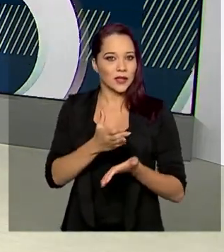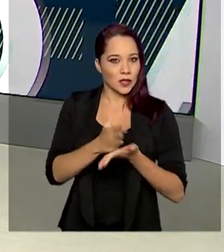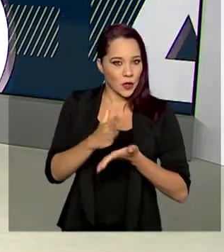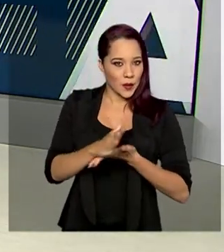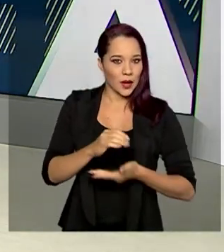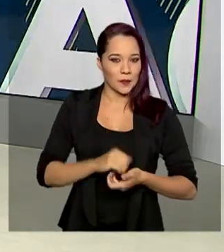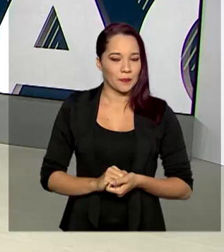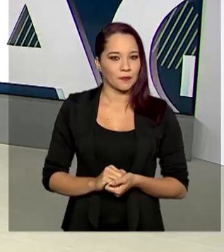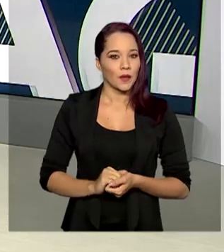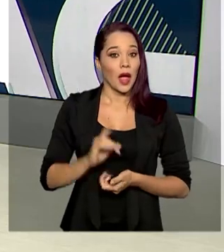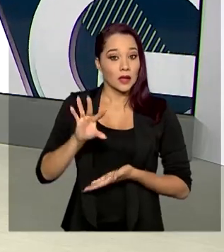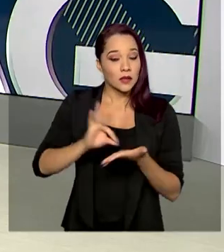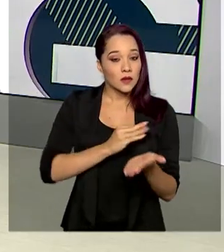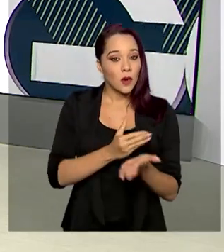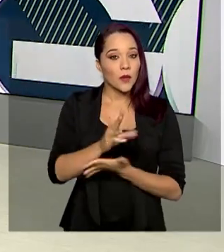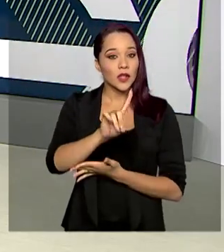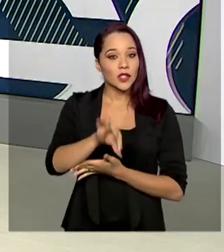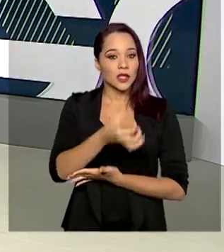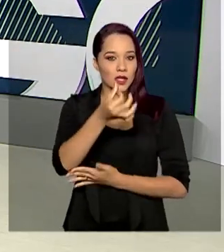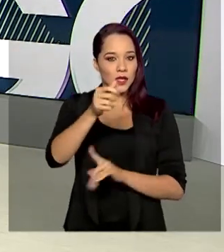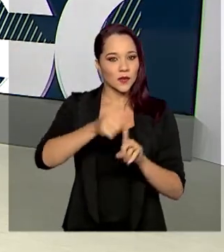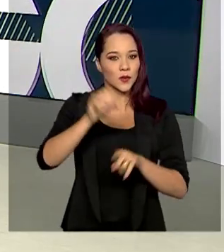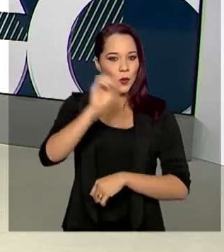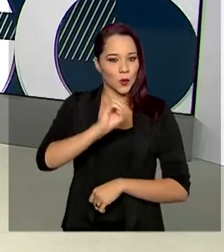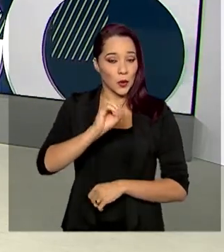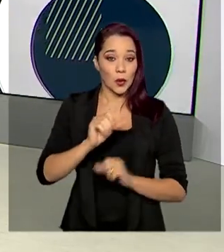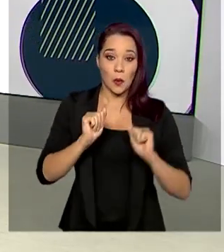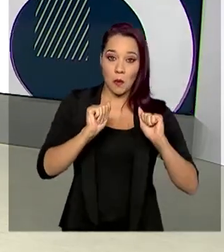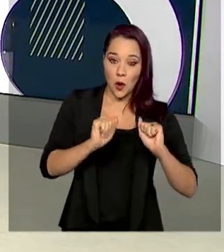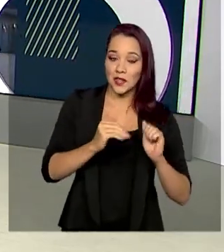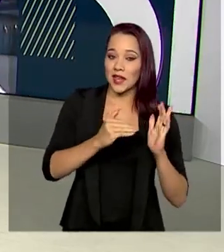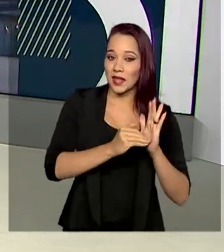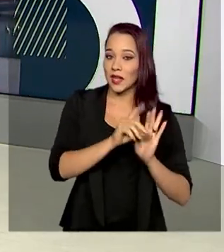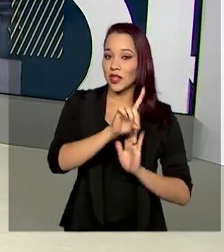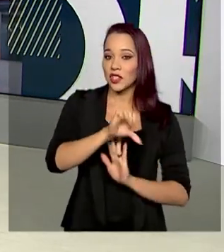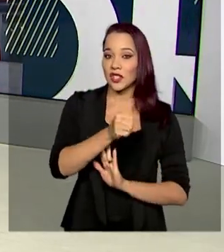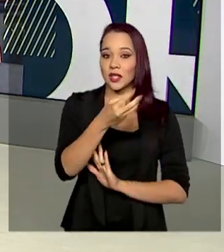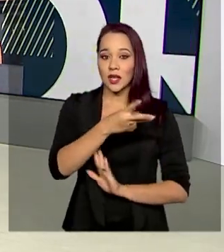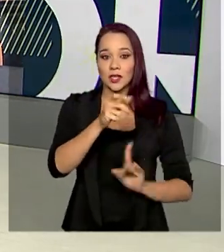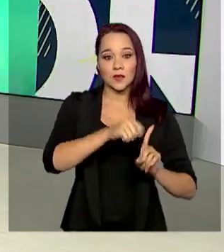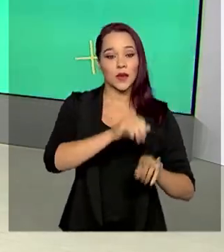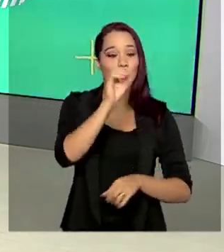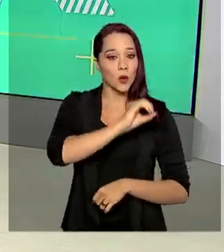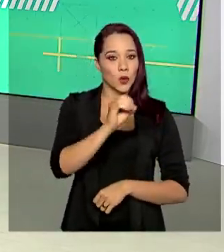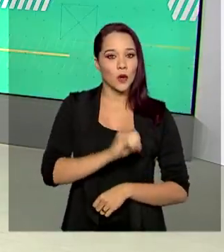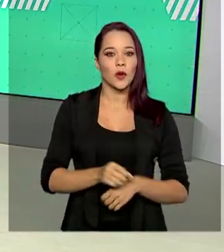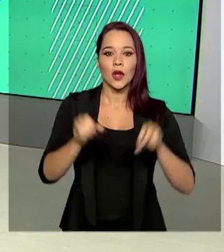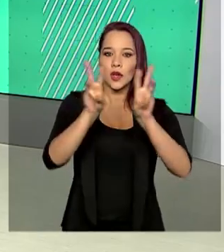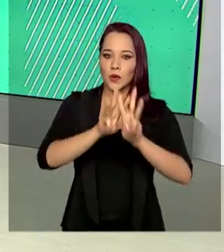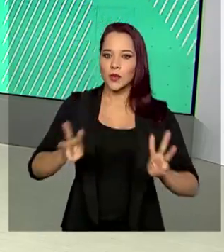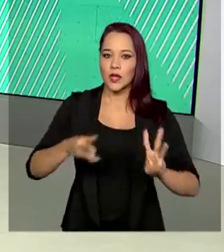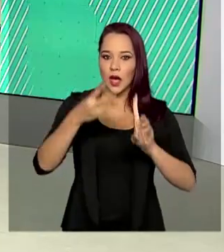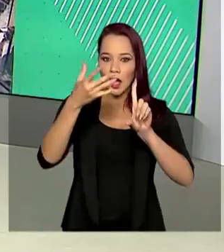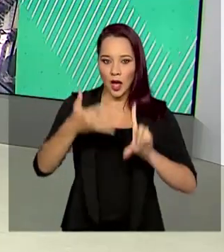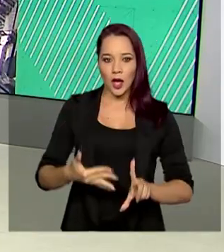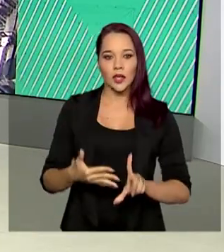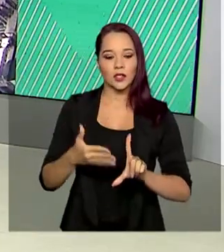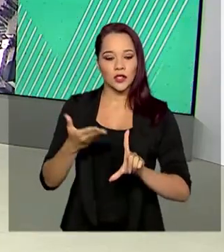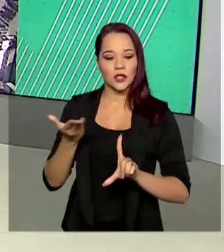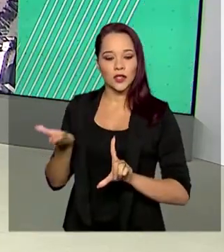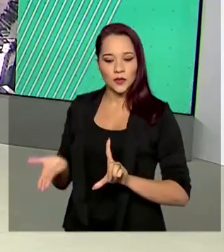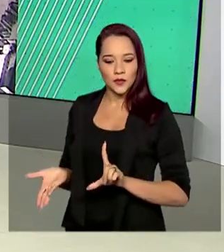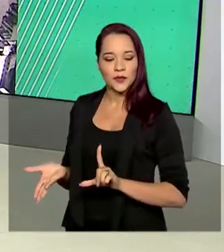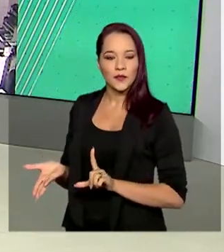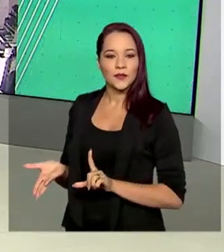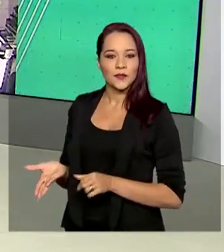As inscrições começam no dia 6 de outubro e podem ser feitas até o dia 13 de outubro, no endereço eletrônico fies.mec